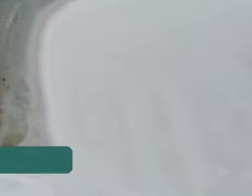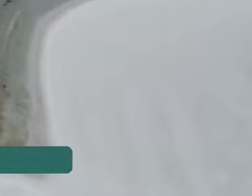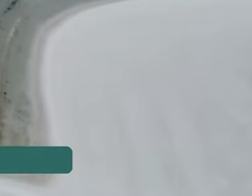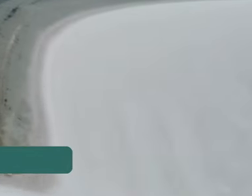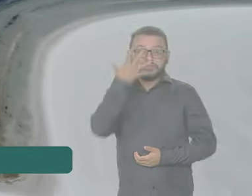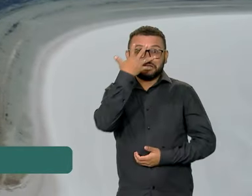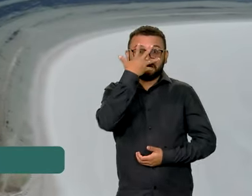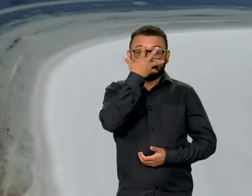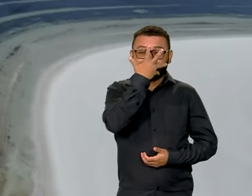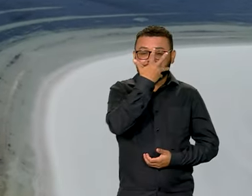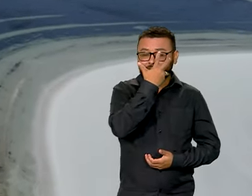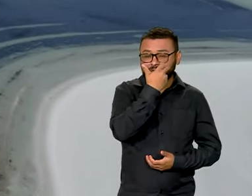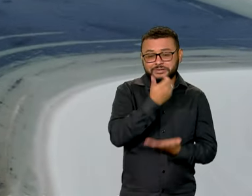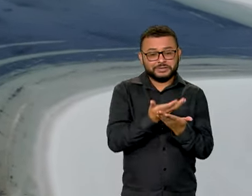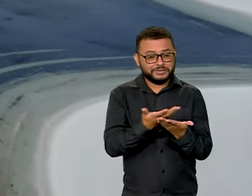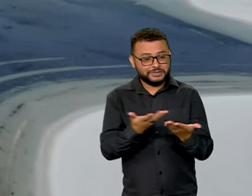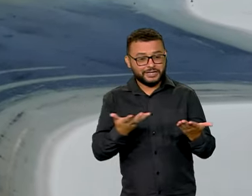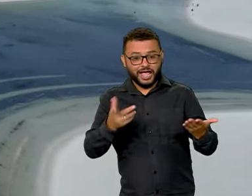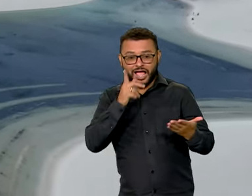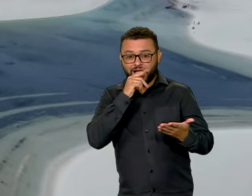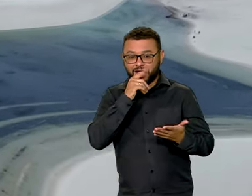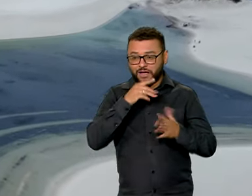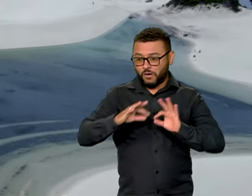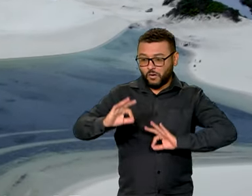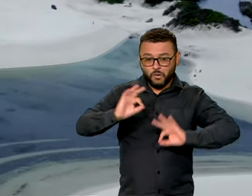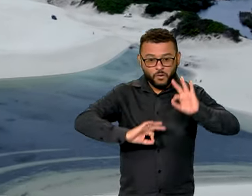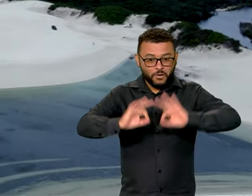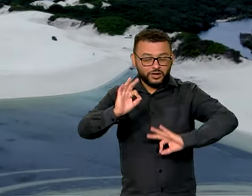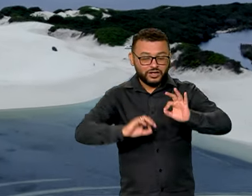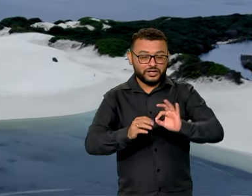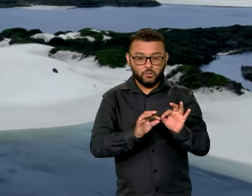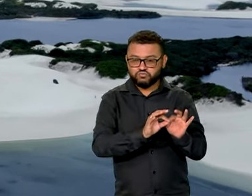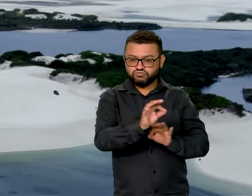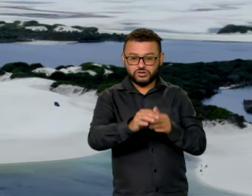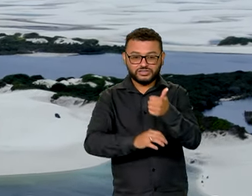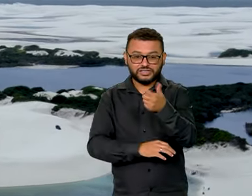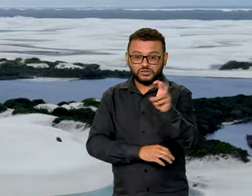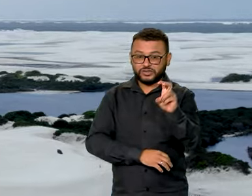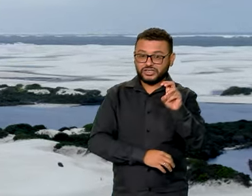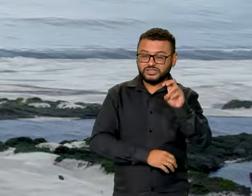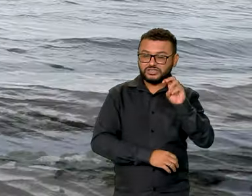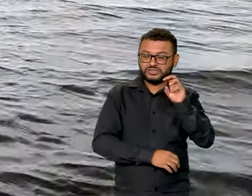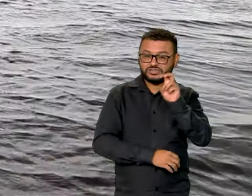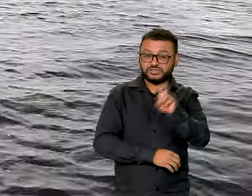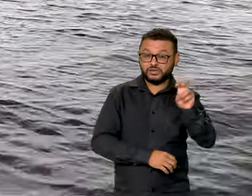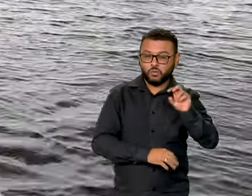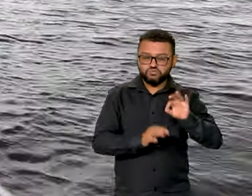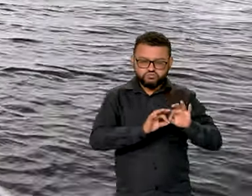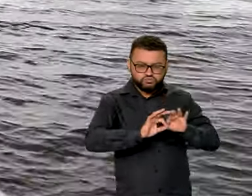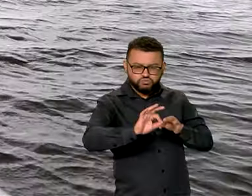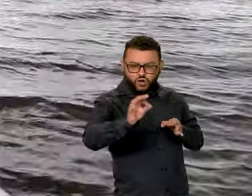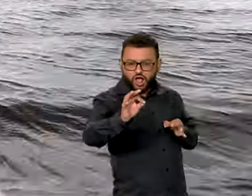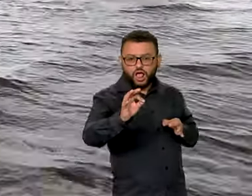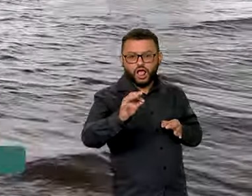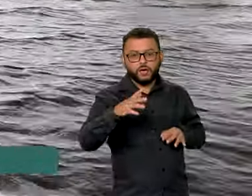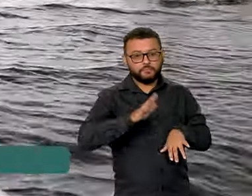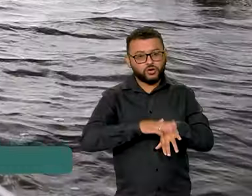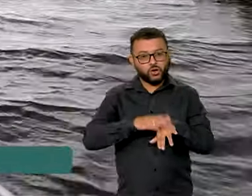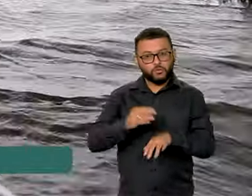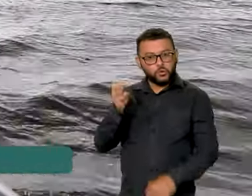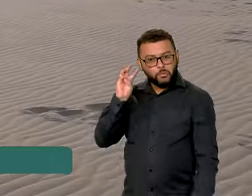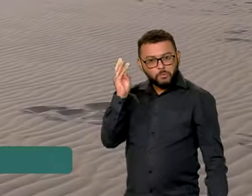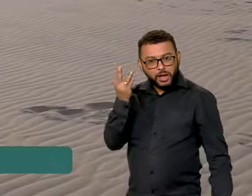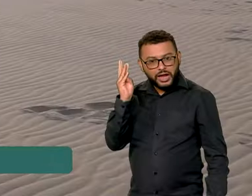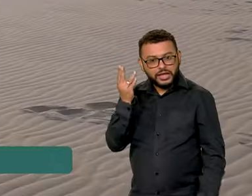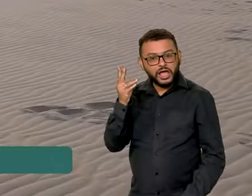Beleza excepcional distribuída em uma área de 155 mil hectares, o Parque Nacional dos Lençóis